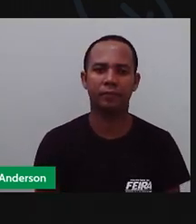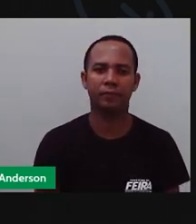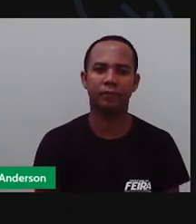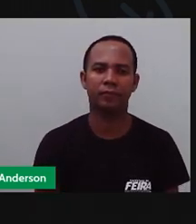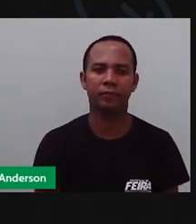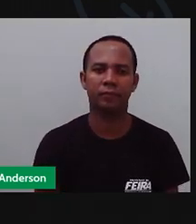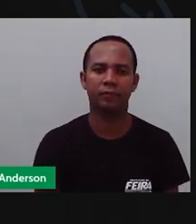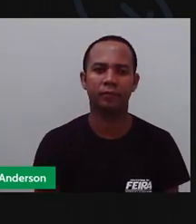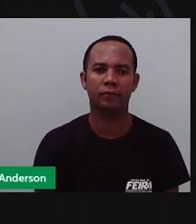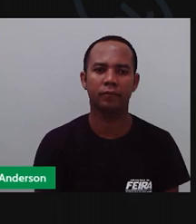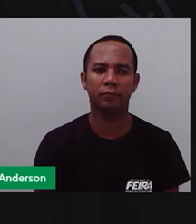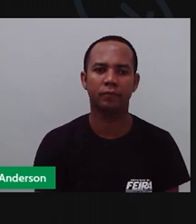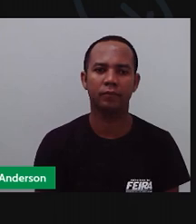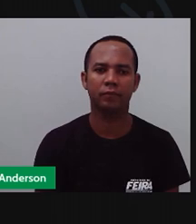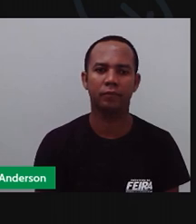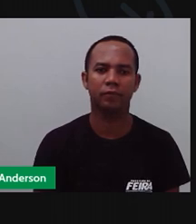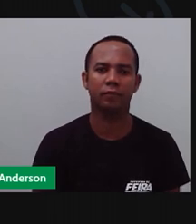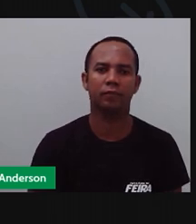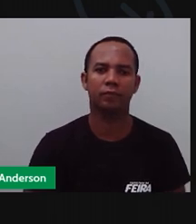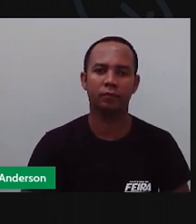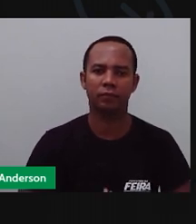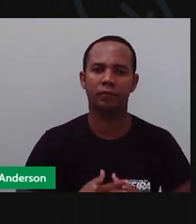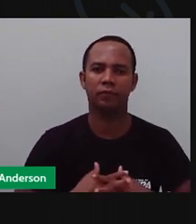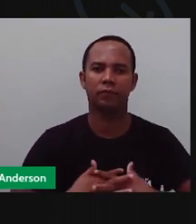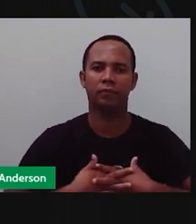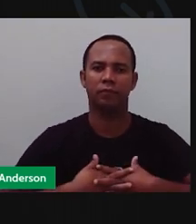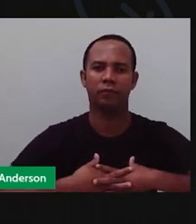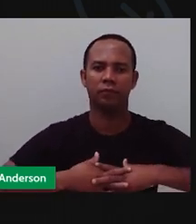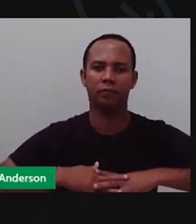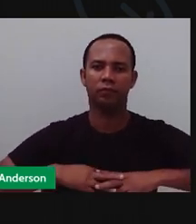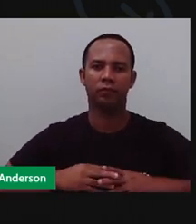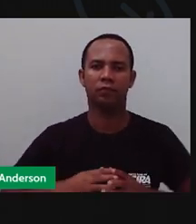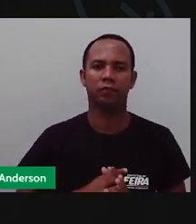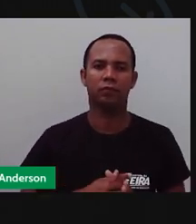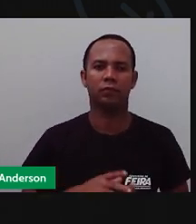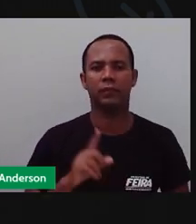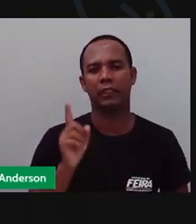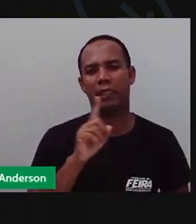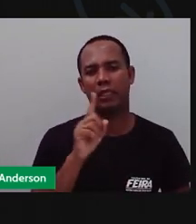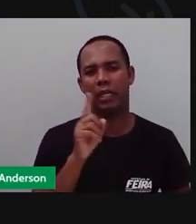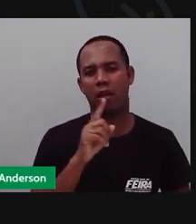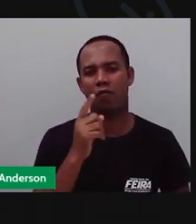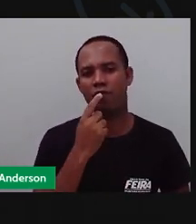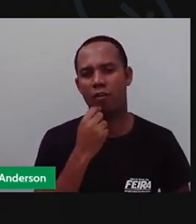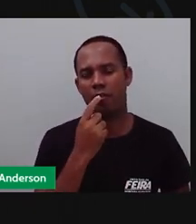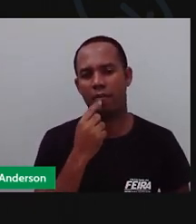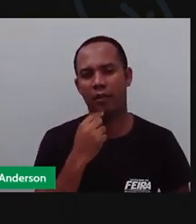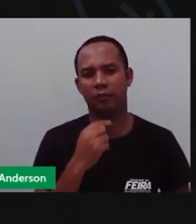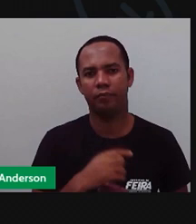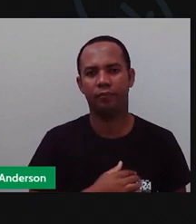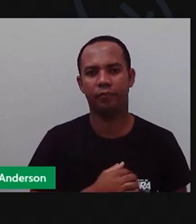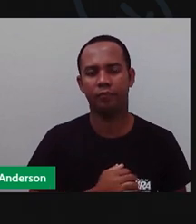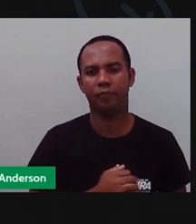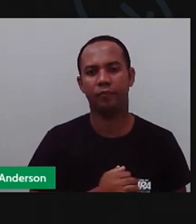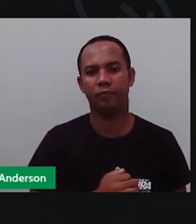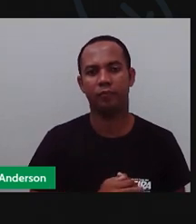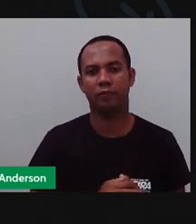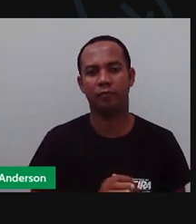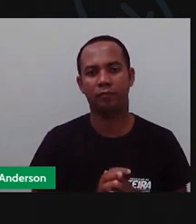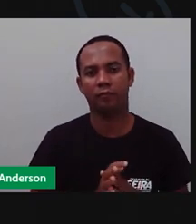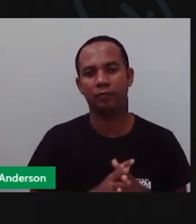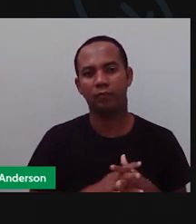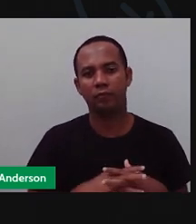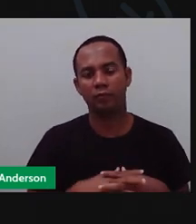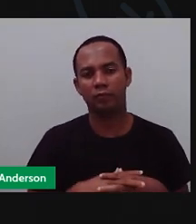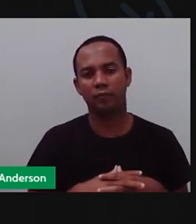E agora o quê? O não vai ser o quê? Vermelho. Porque quem olhar precisa saber, né? Ao que se